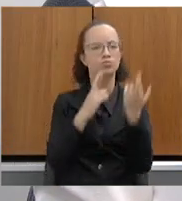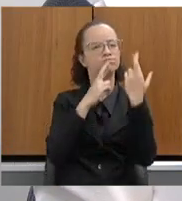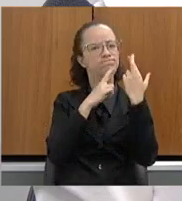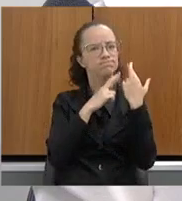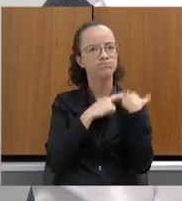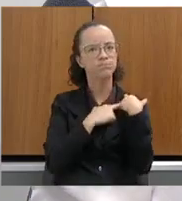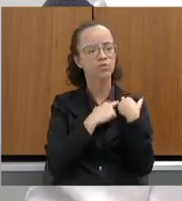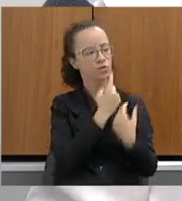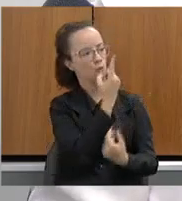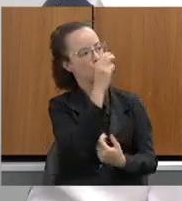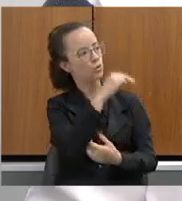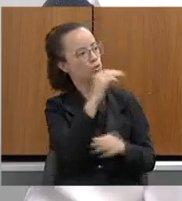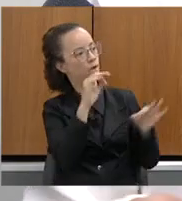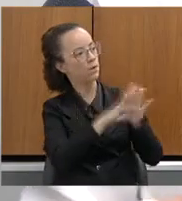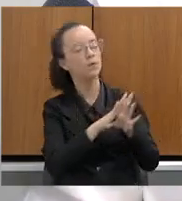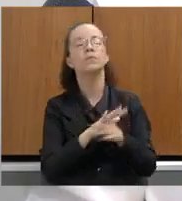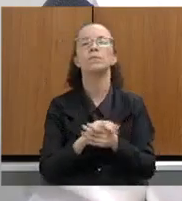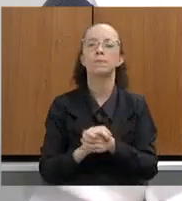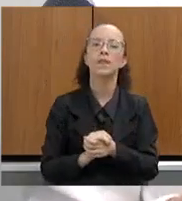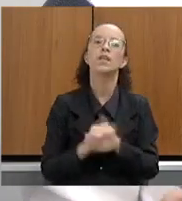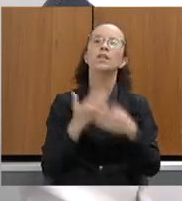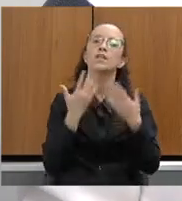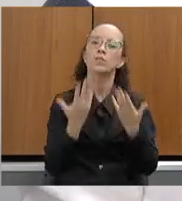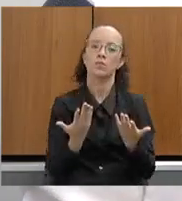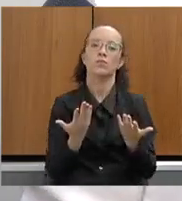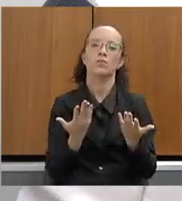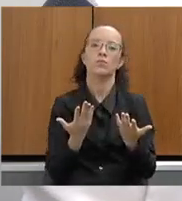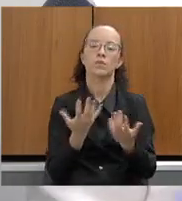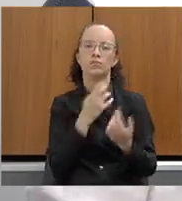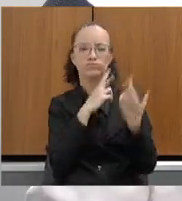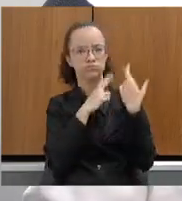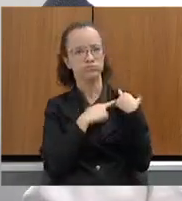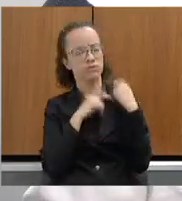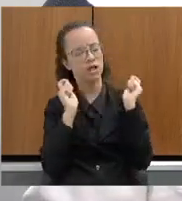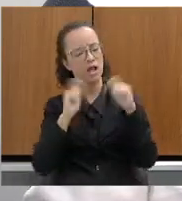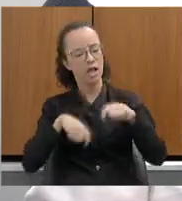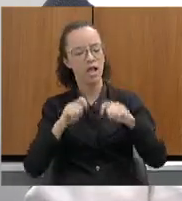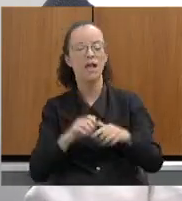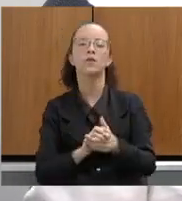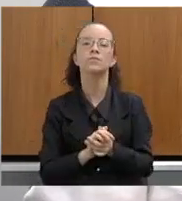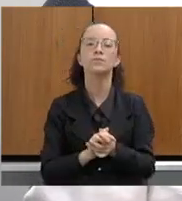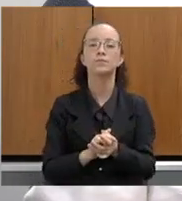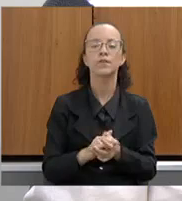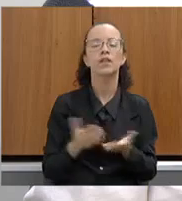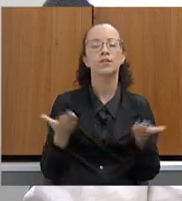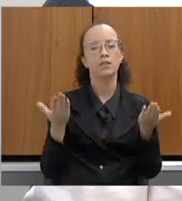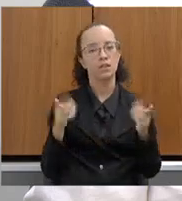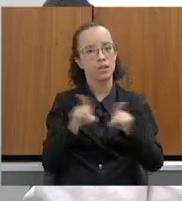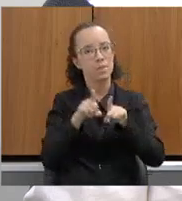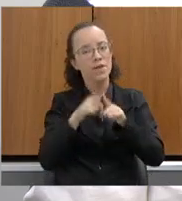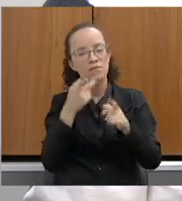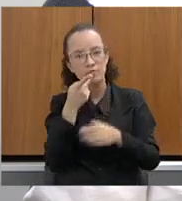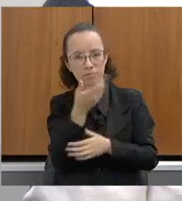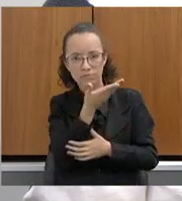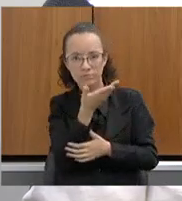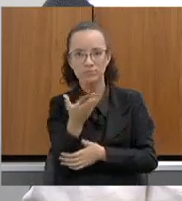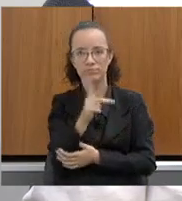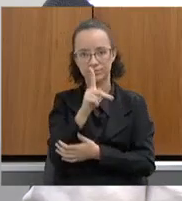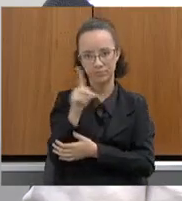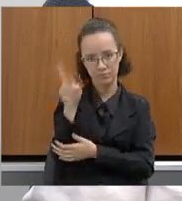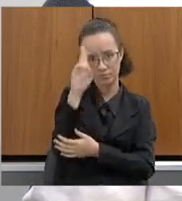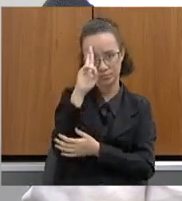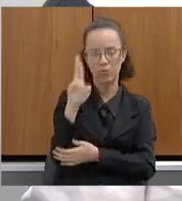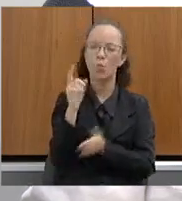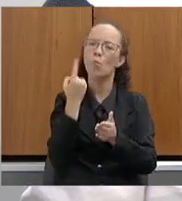Só tem um minuto para concluir. Sem a celeridade, não poderia ser possível. E eu queria deixar também, senhor presidente, já uma